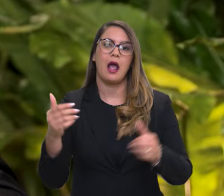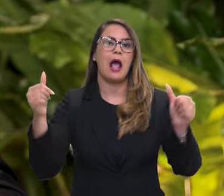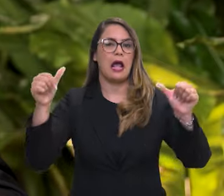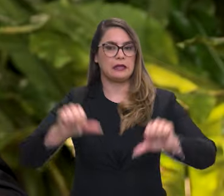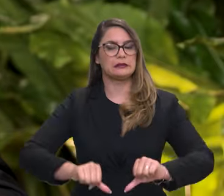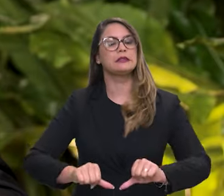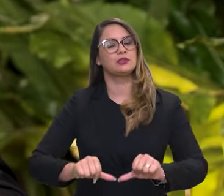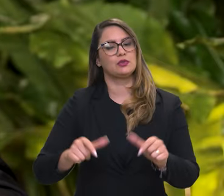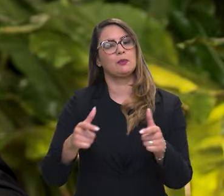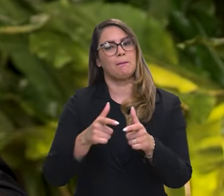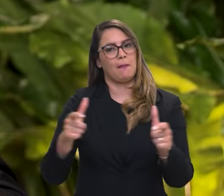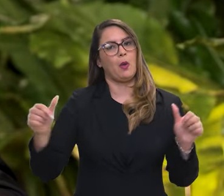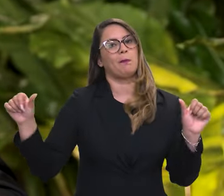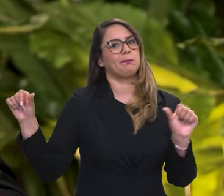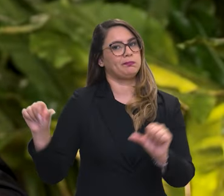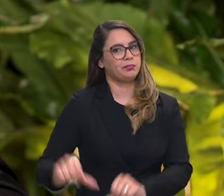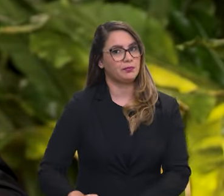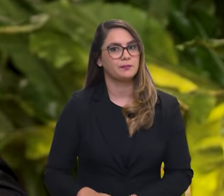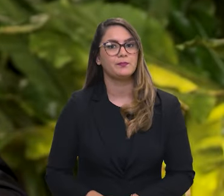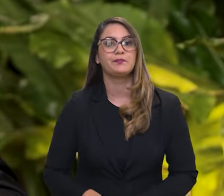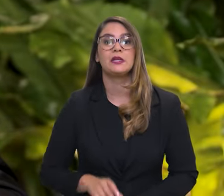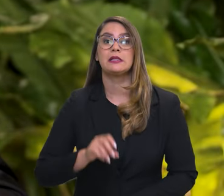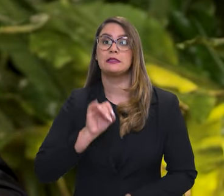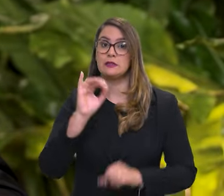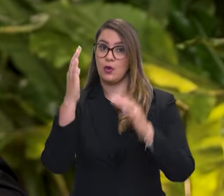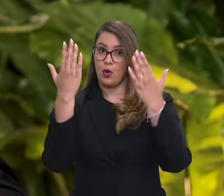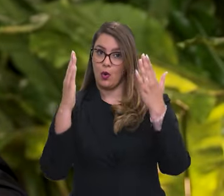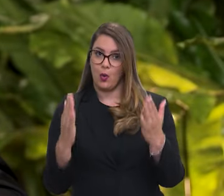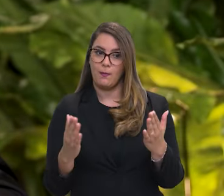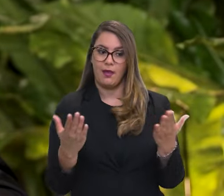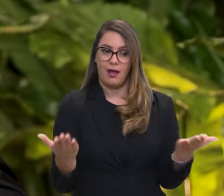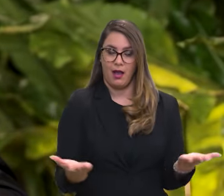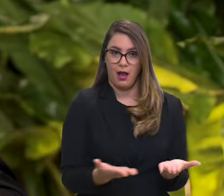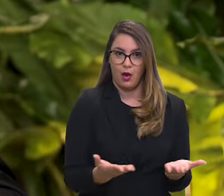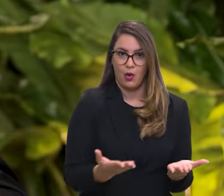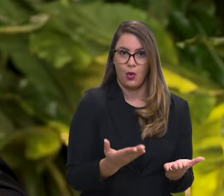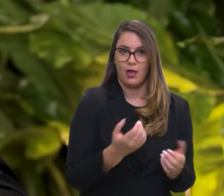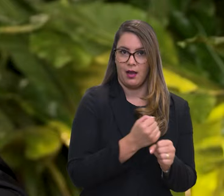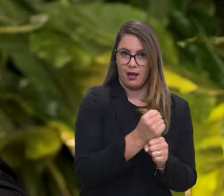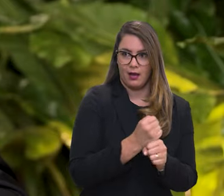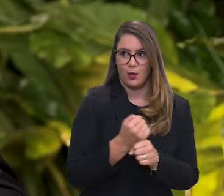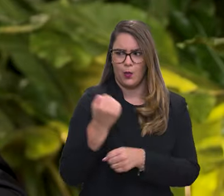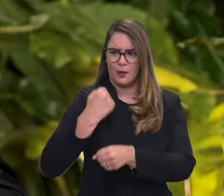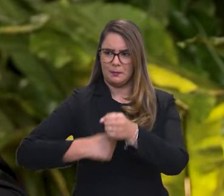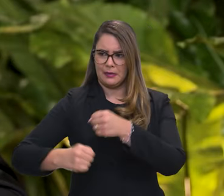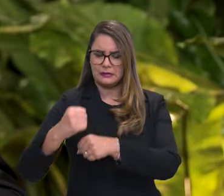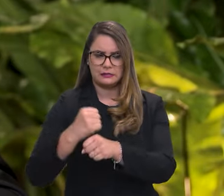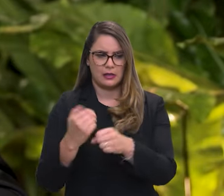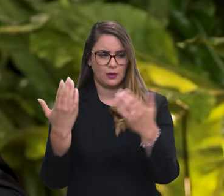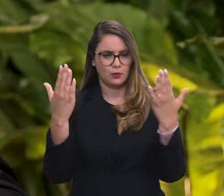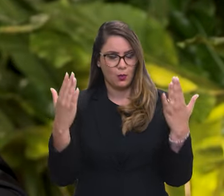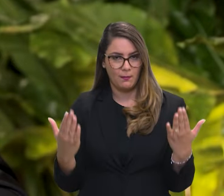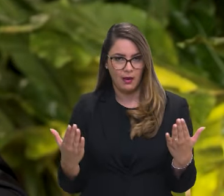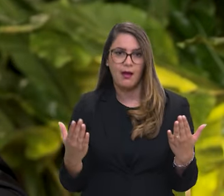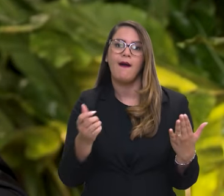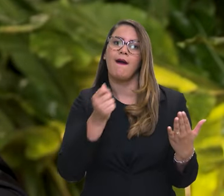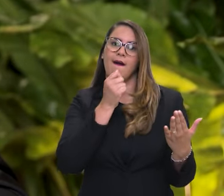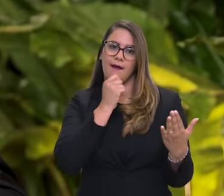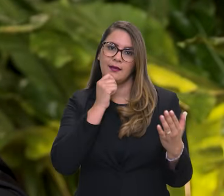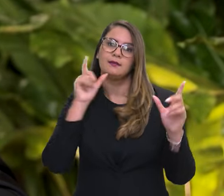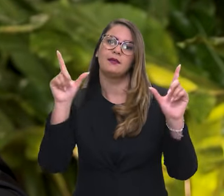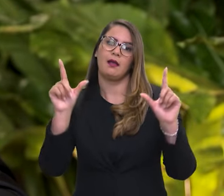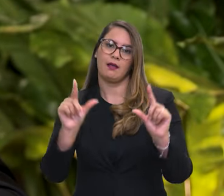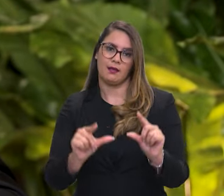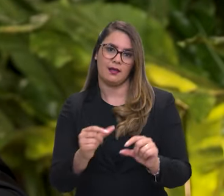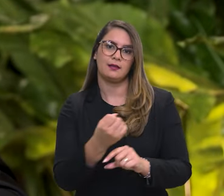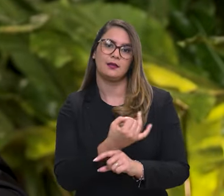Nós conseguimos, se a gente comparar os dados desse ano com dados do ano passado, a gente ainda está em queda do número de desmatamento e